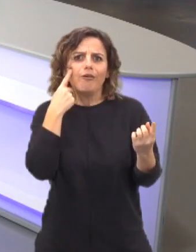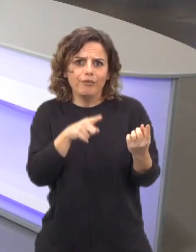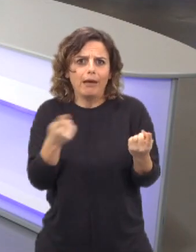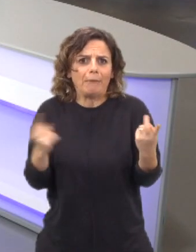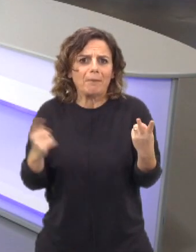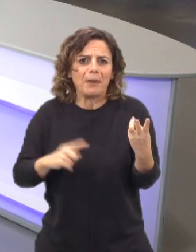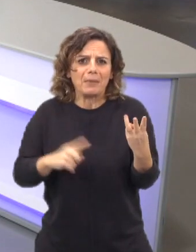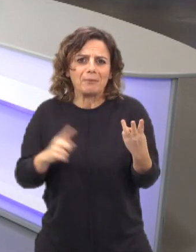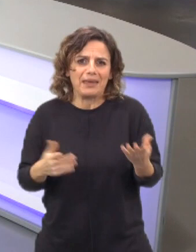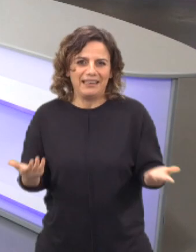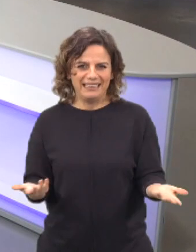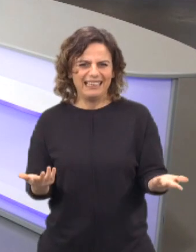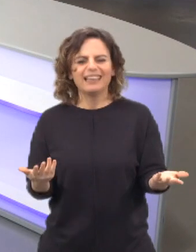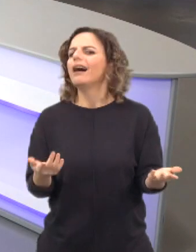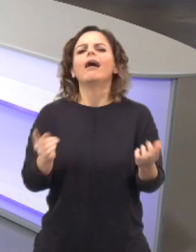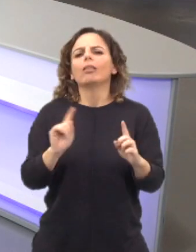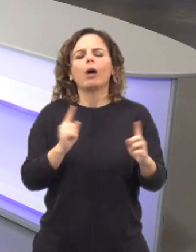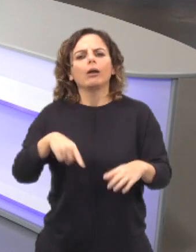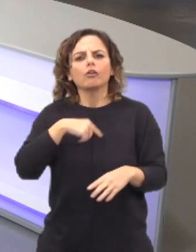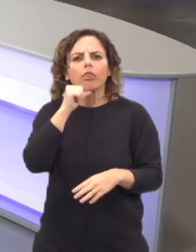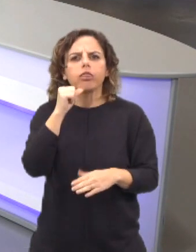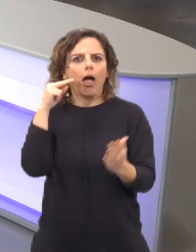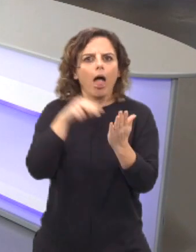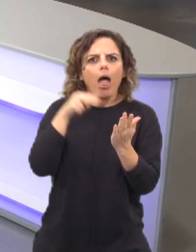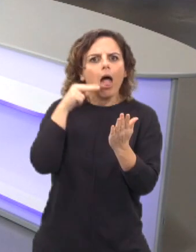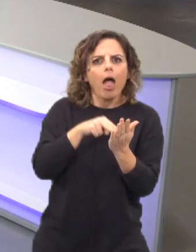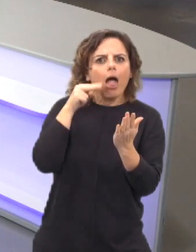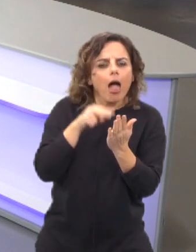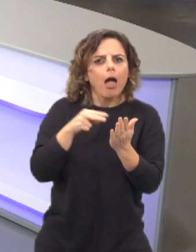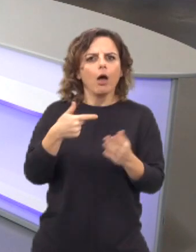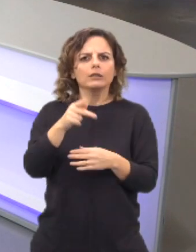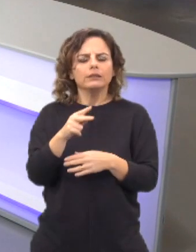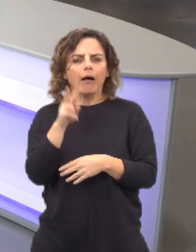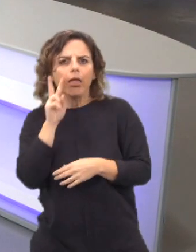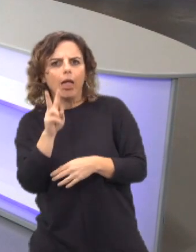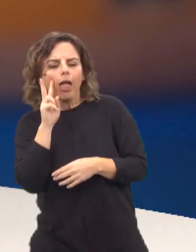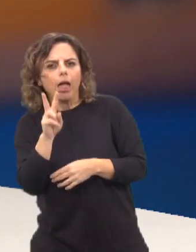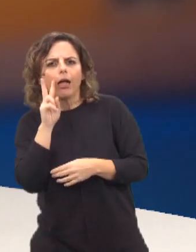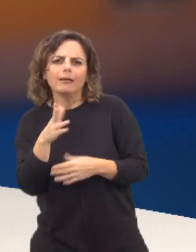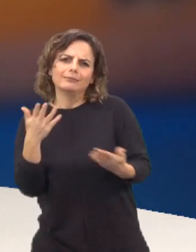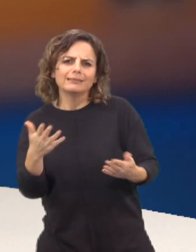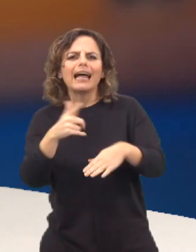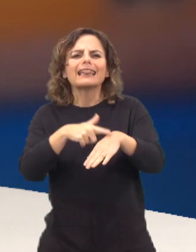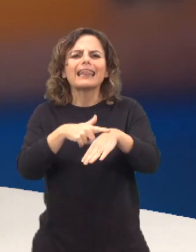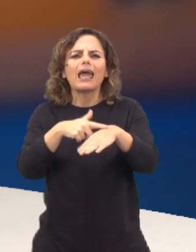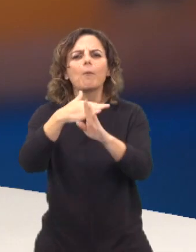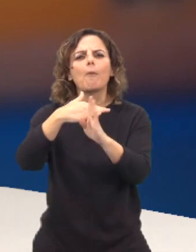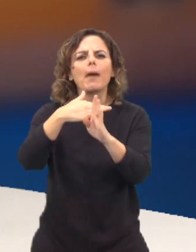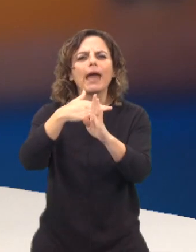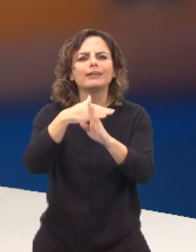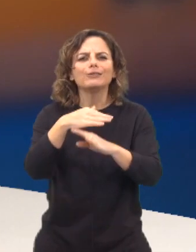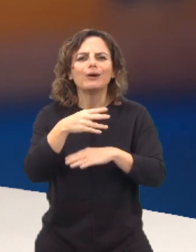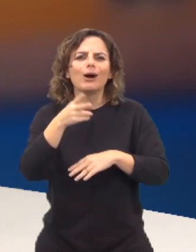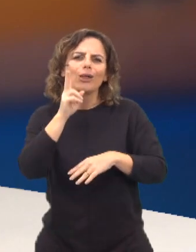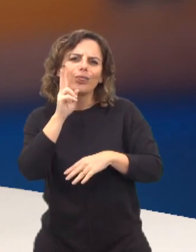efeito de repetição. Não é, suposto, obviamente, estarmos sempre a ver, nem o espectador de televisão, o tempo médio de visionamento,